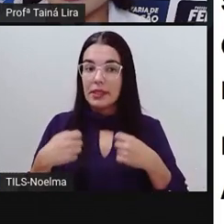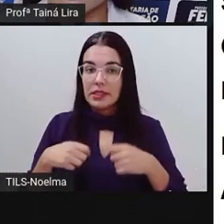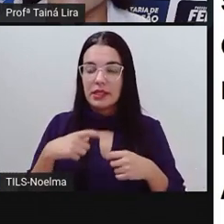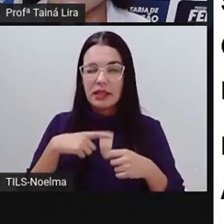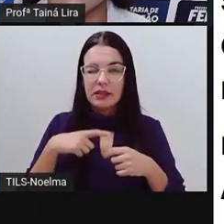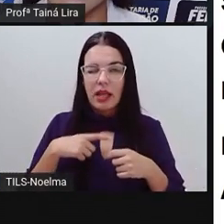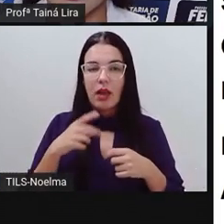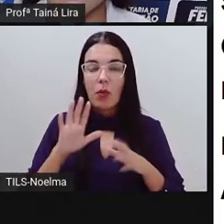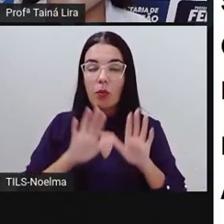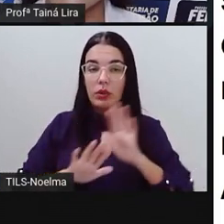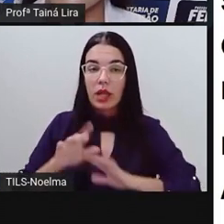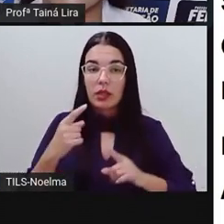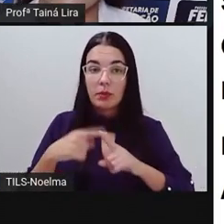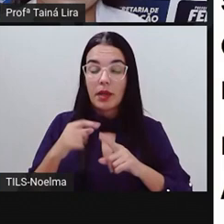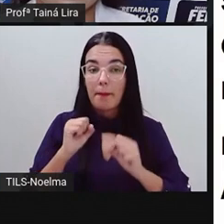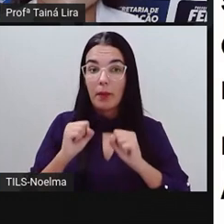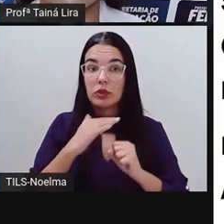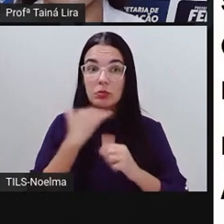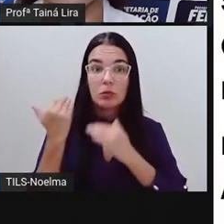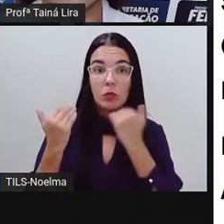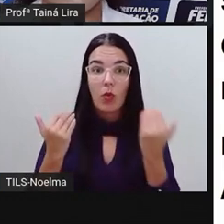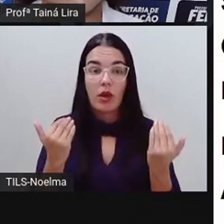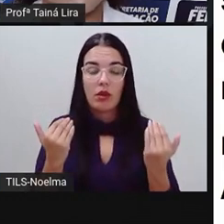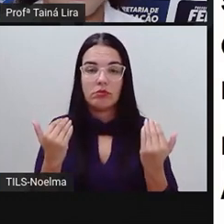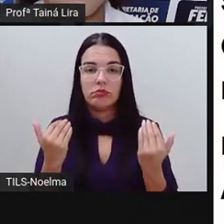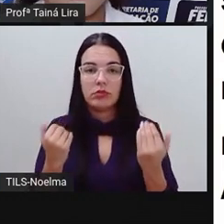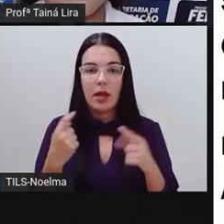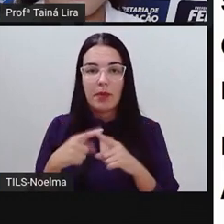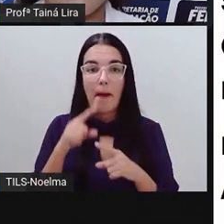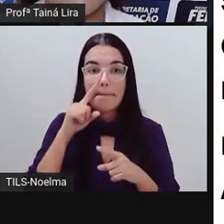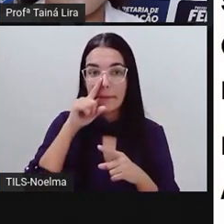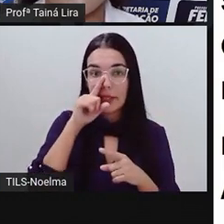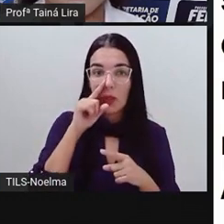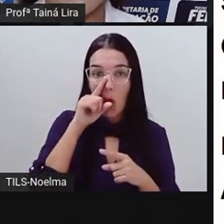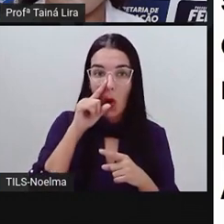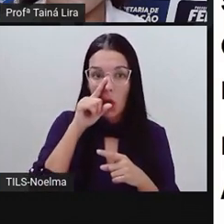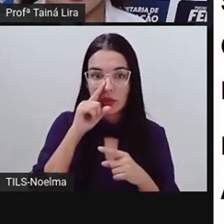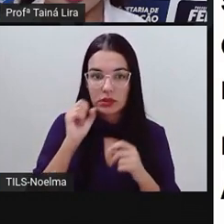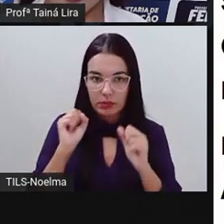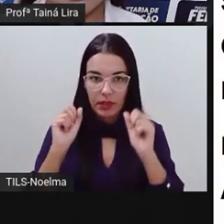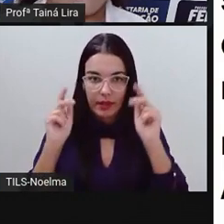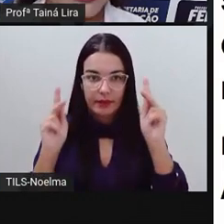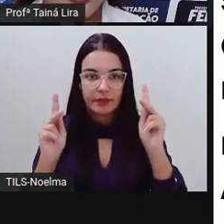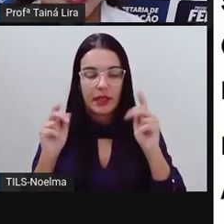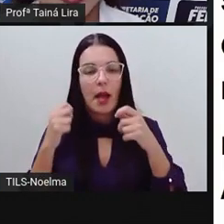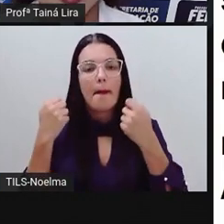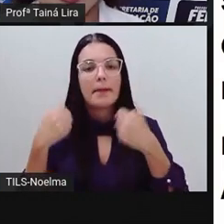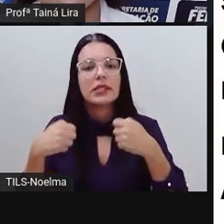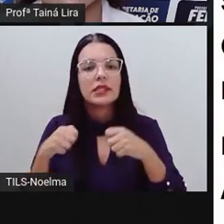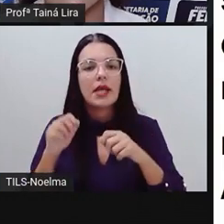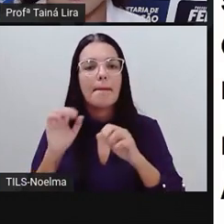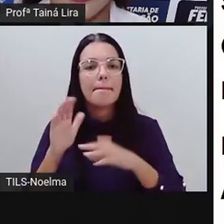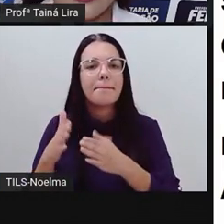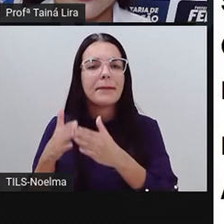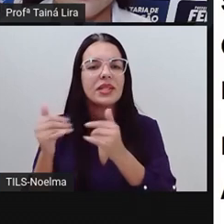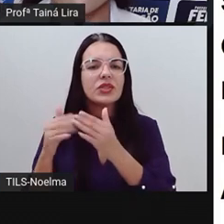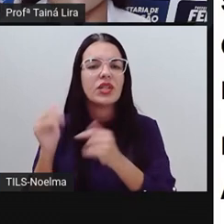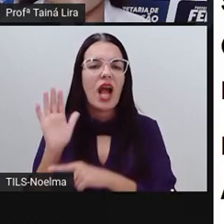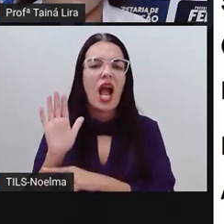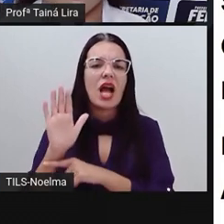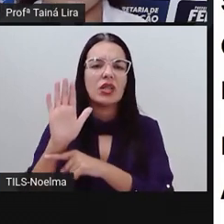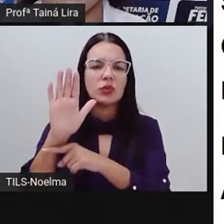veneno, tá? Então, você precisa sempre ali pedir ajuda a um adulto, tá?